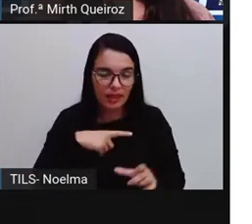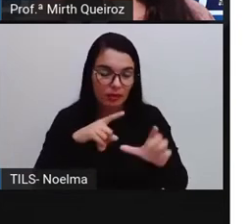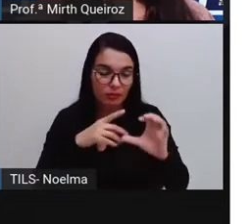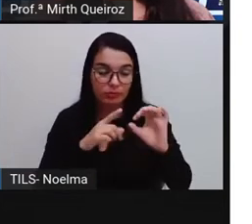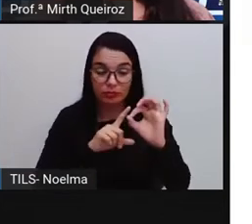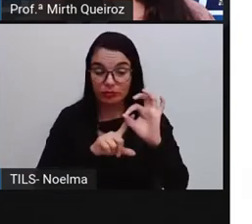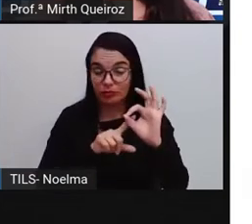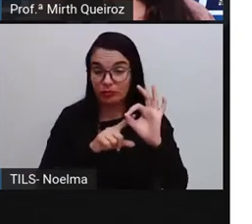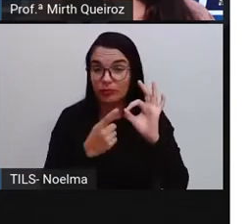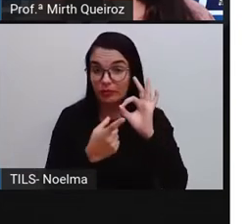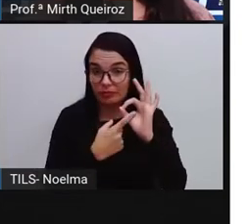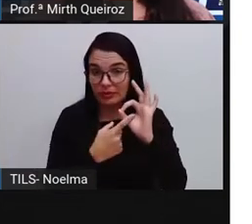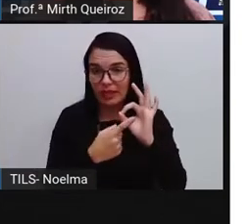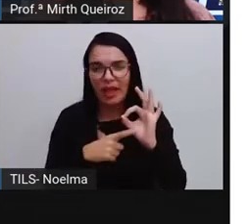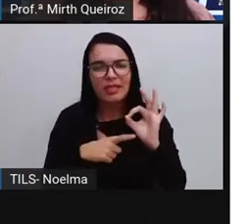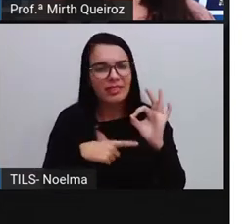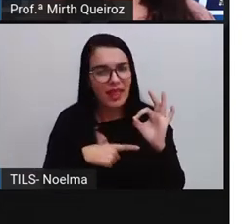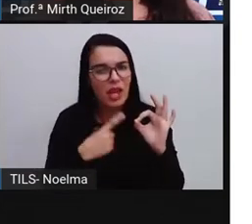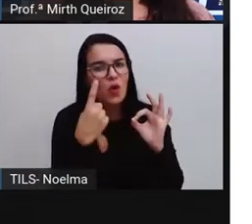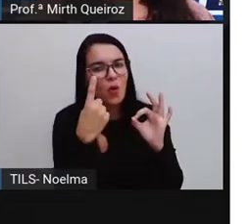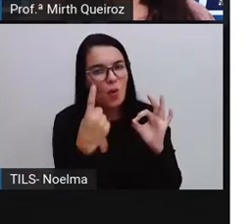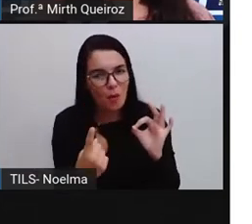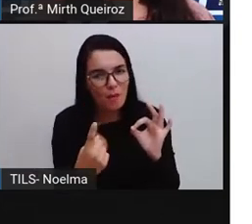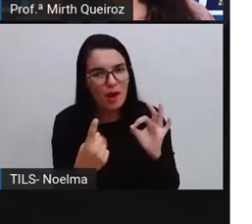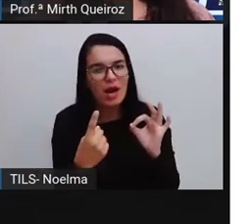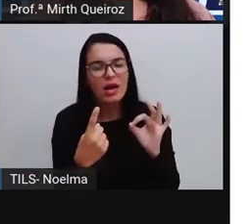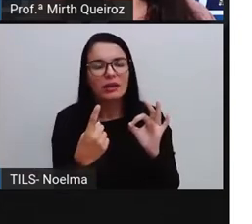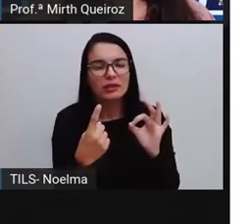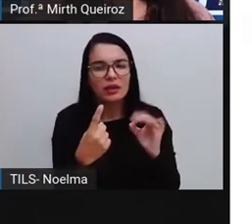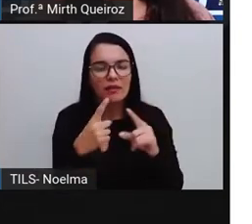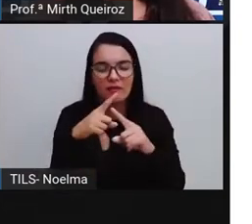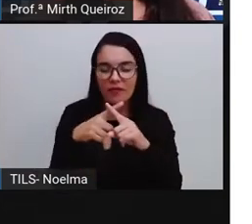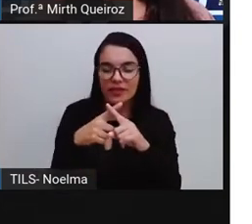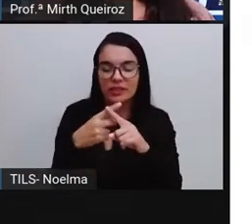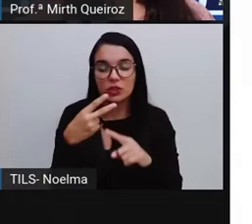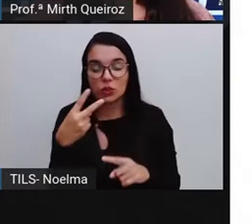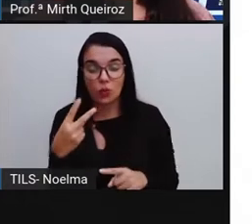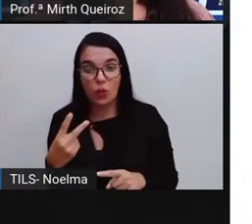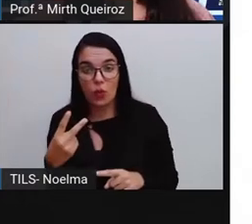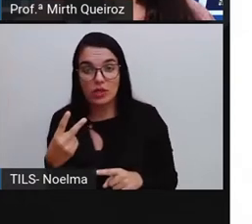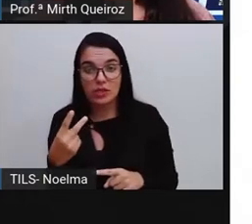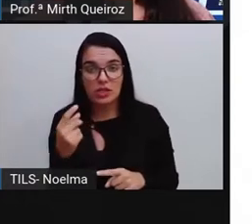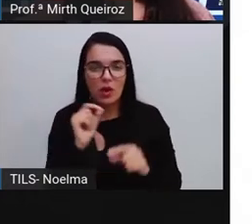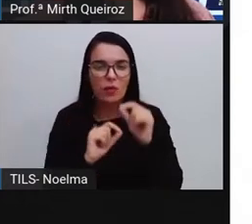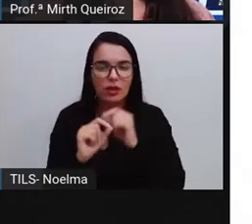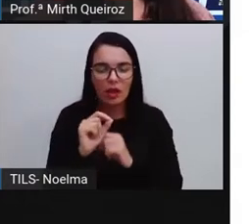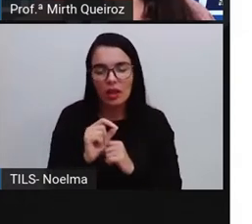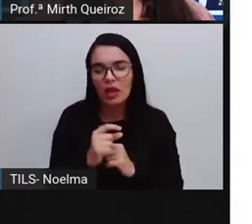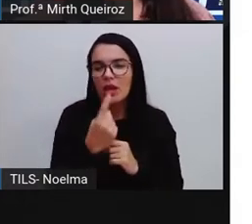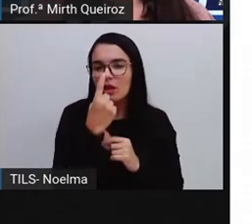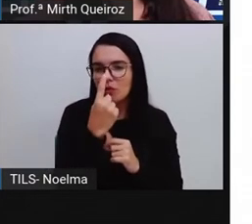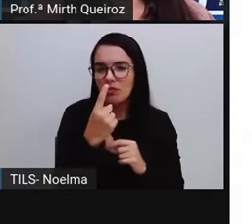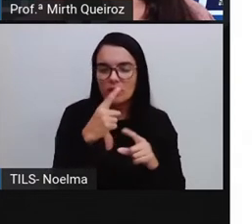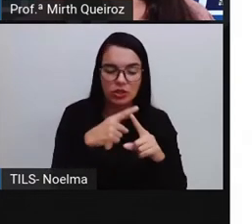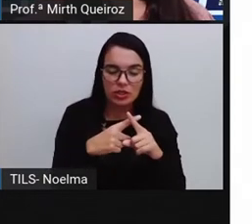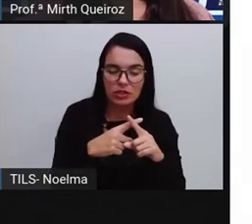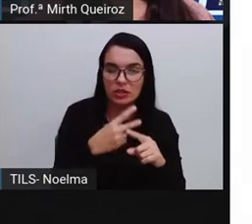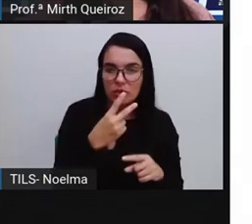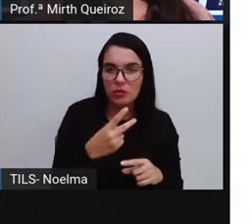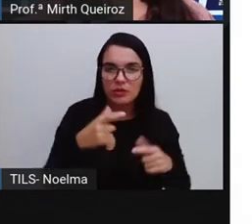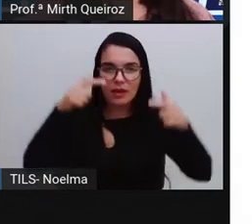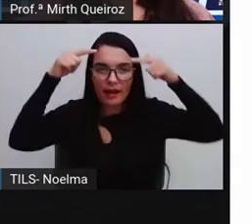é cara e o outro é coroa, então tem uma chance de dois, né? De sair cara e uma chance de duas de sair coroa.